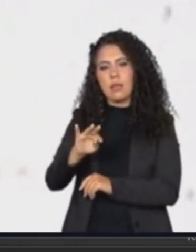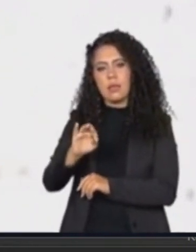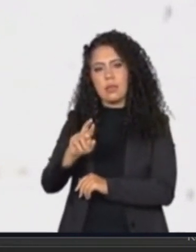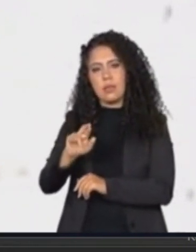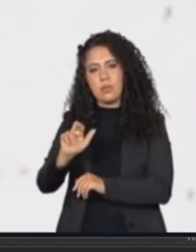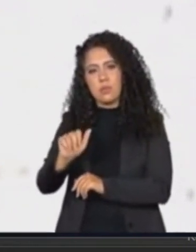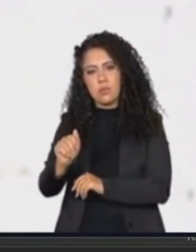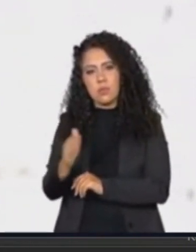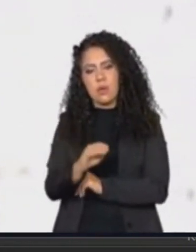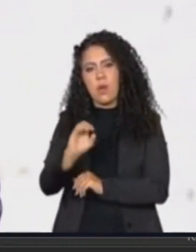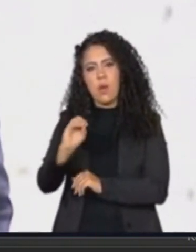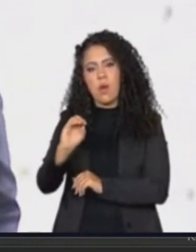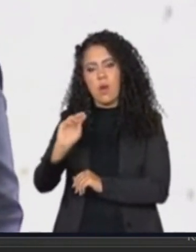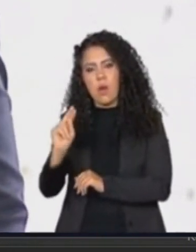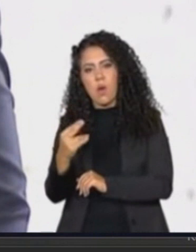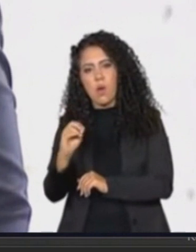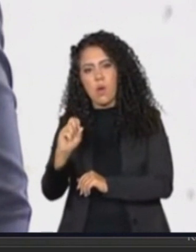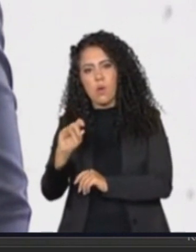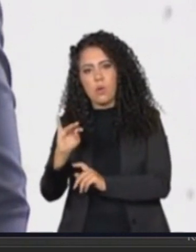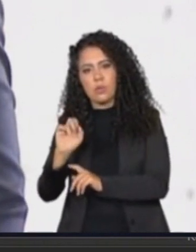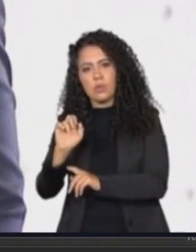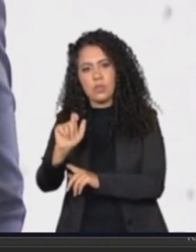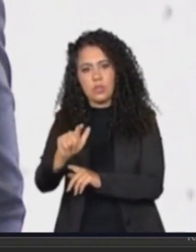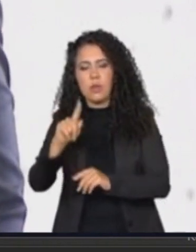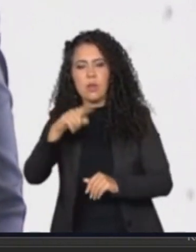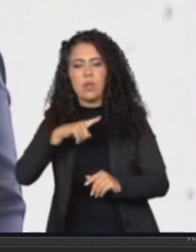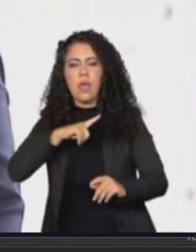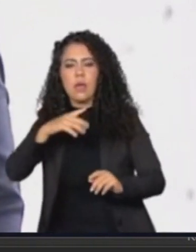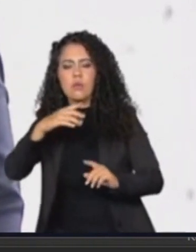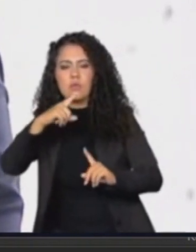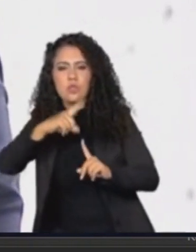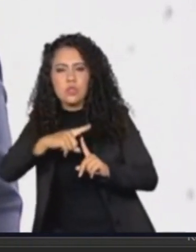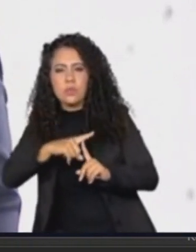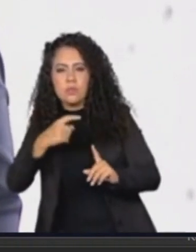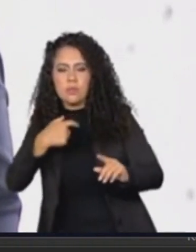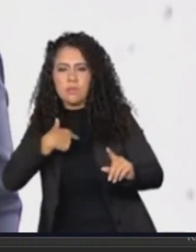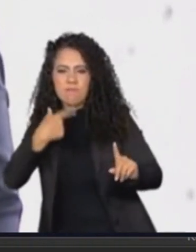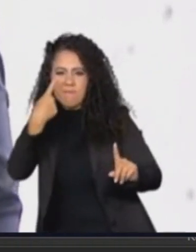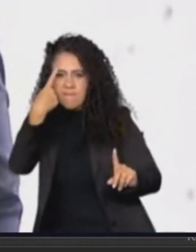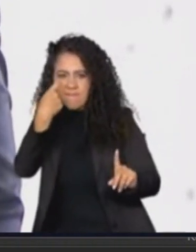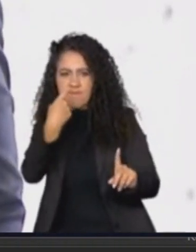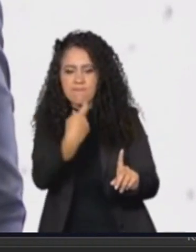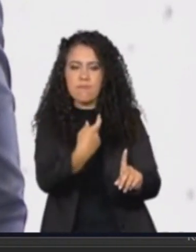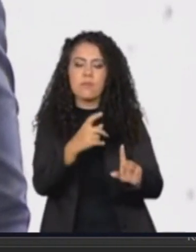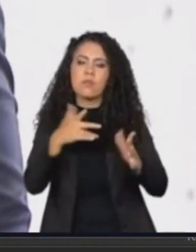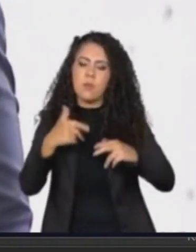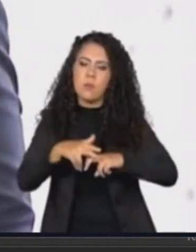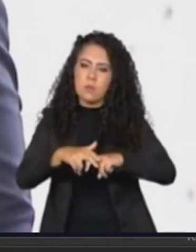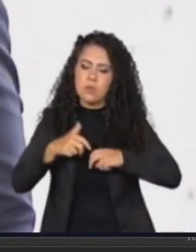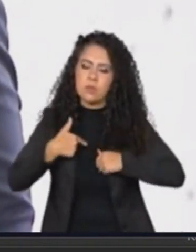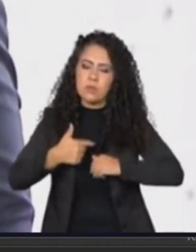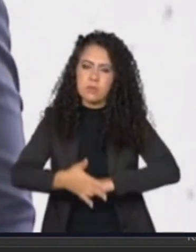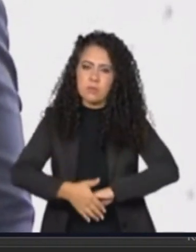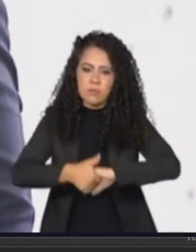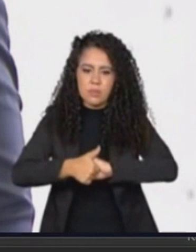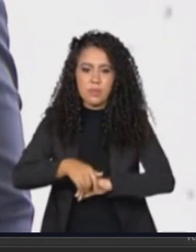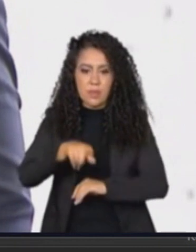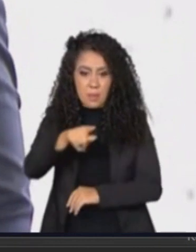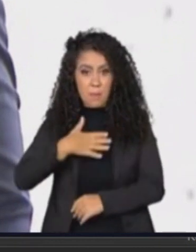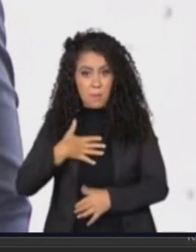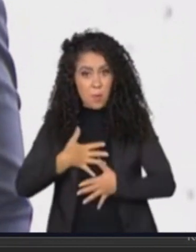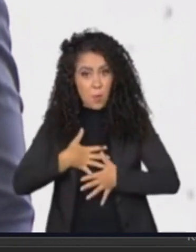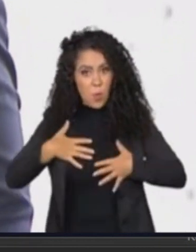Por isso, todo o meu respeito, toda a minha saudação ao meu amigo, e eu tenho muito orgulho de chamá-lo de amigo, viu?